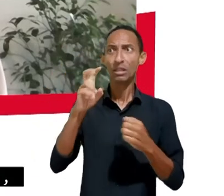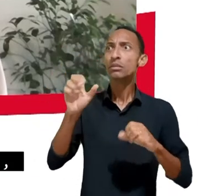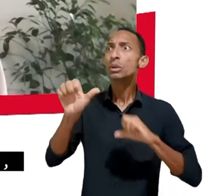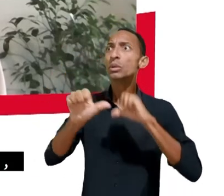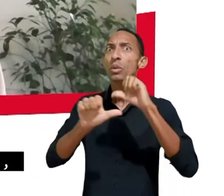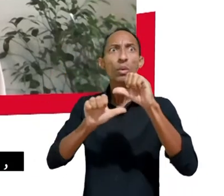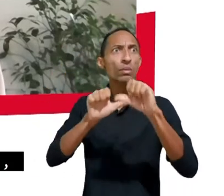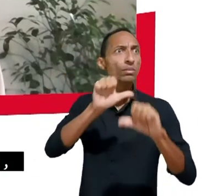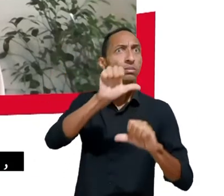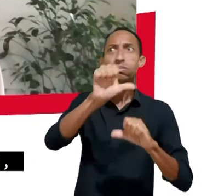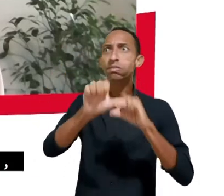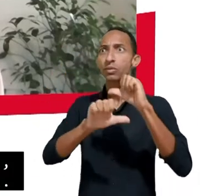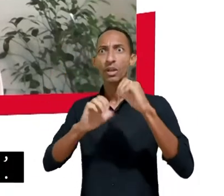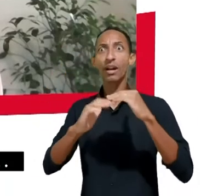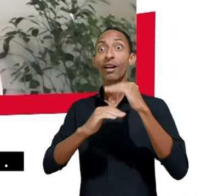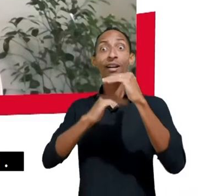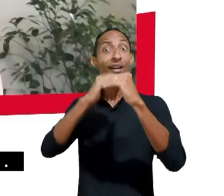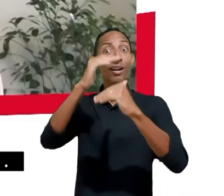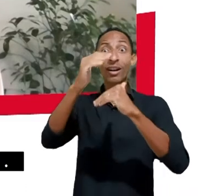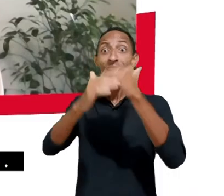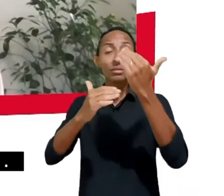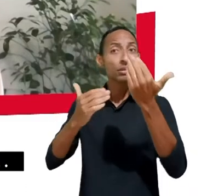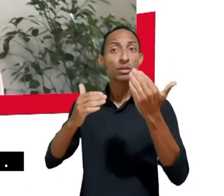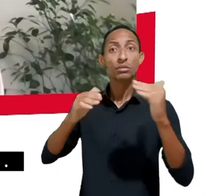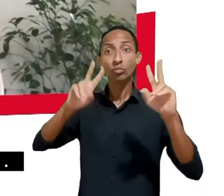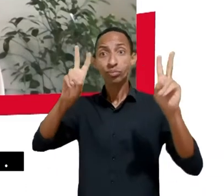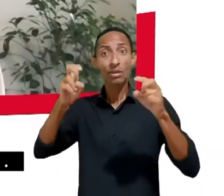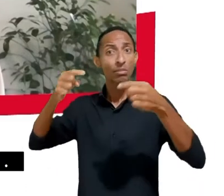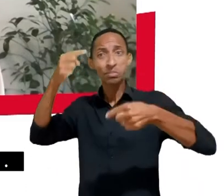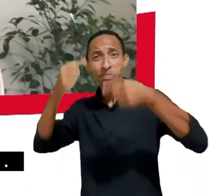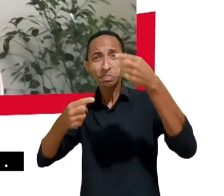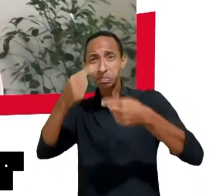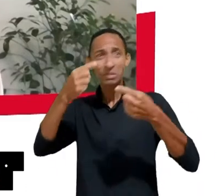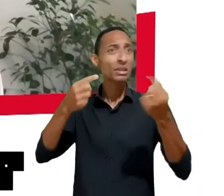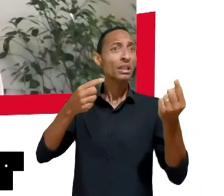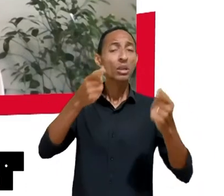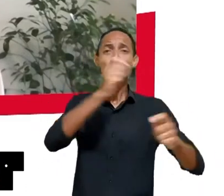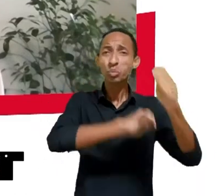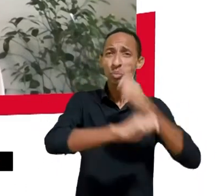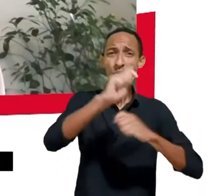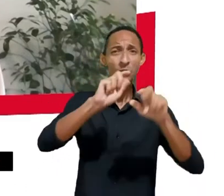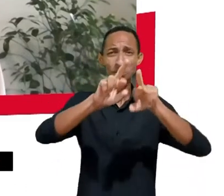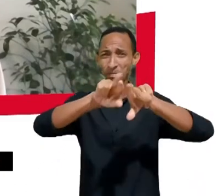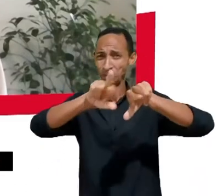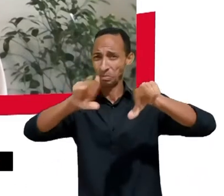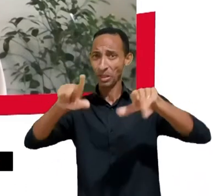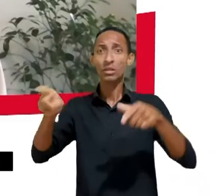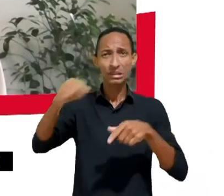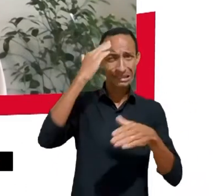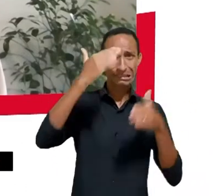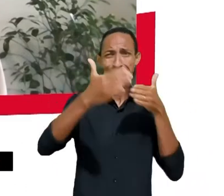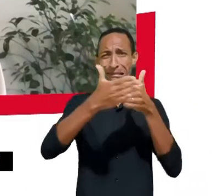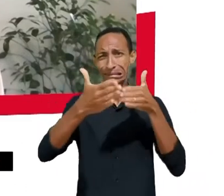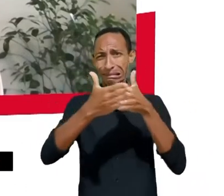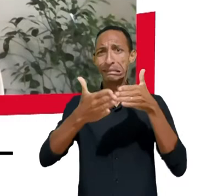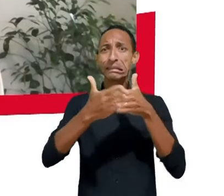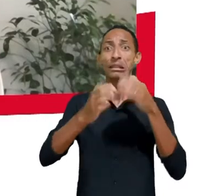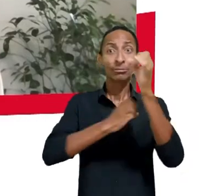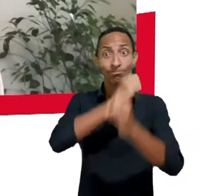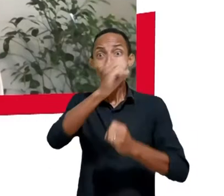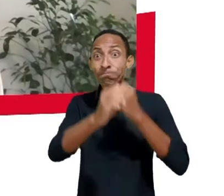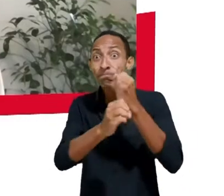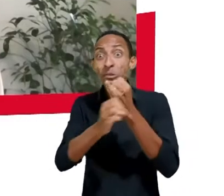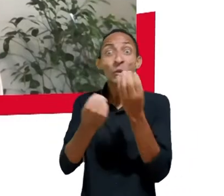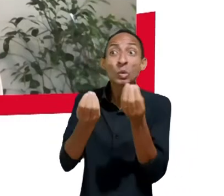discussão como nas práticas comerciais tradicionais, mas agora temos o desafio da internet e do modelo de negócio que a mantém, também